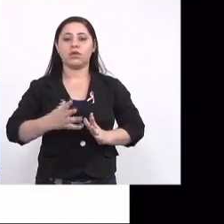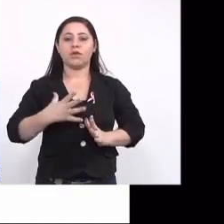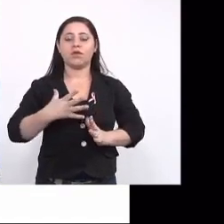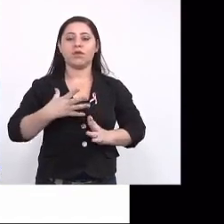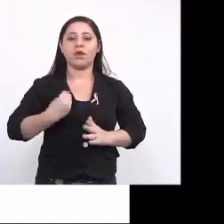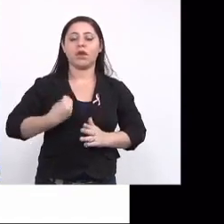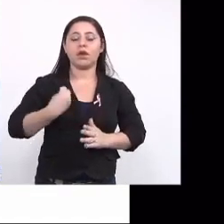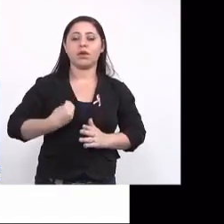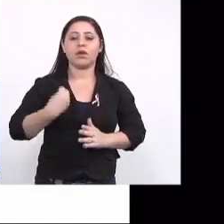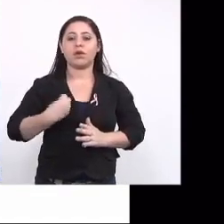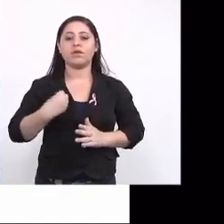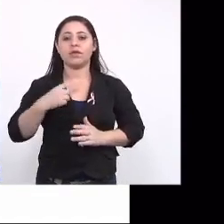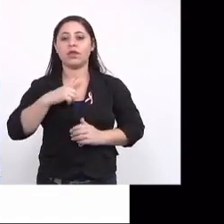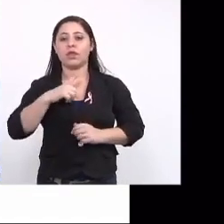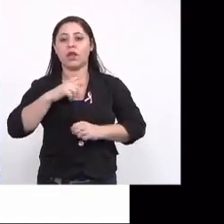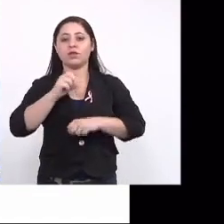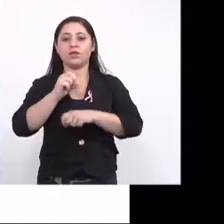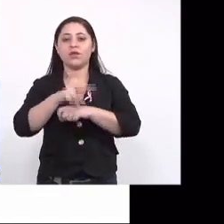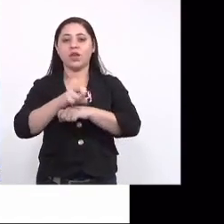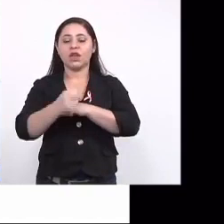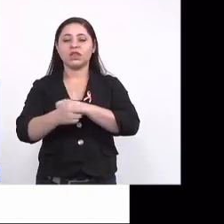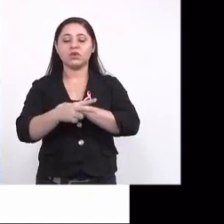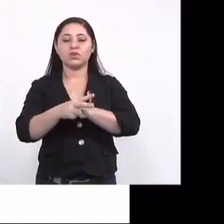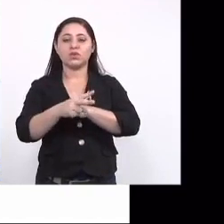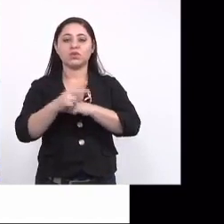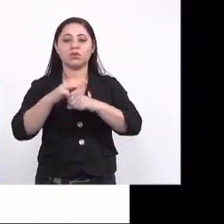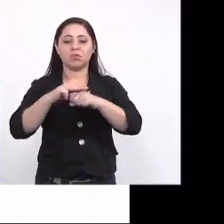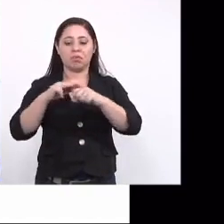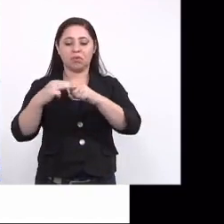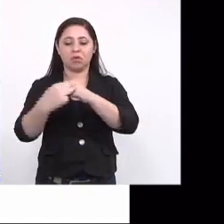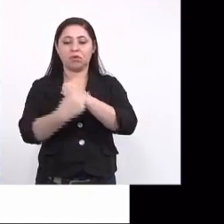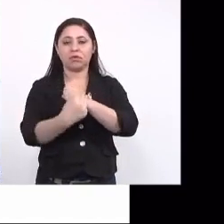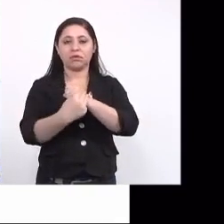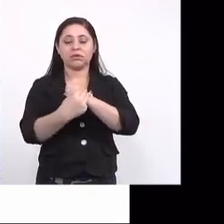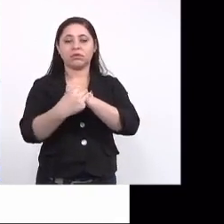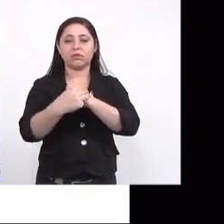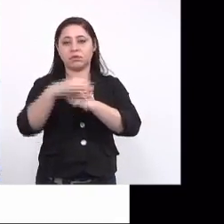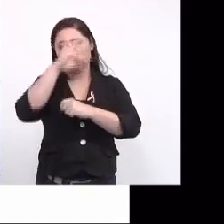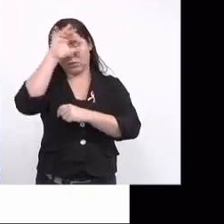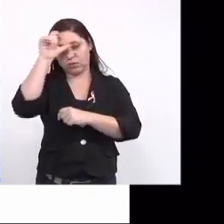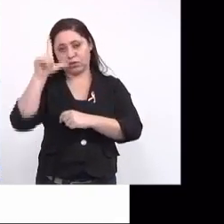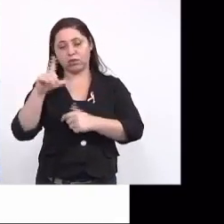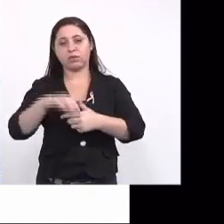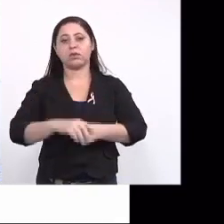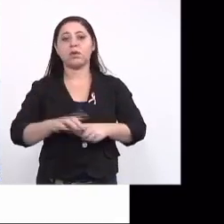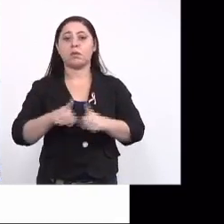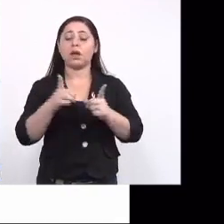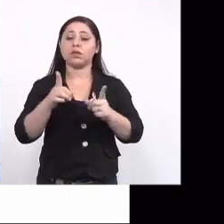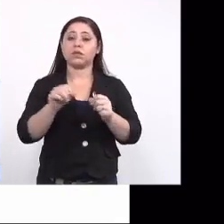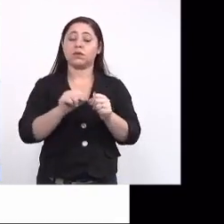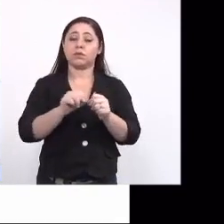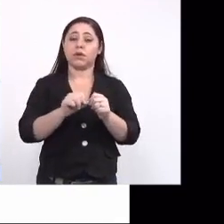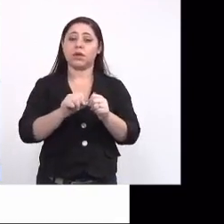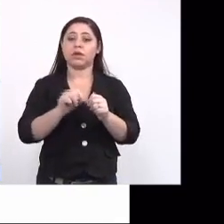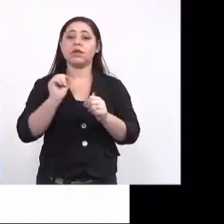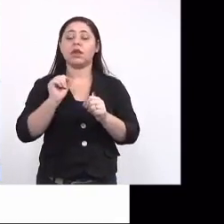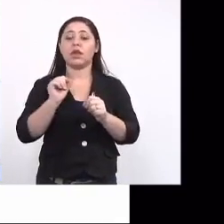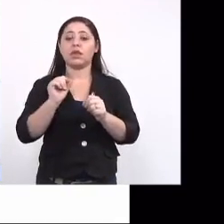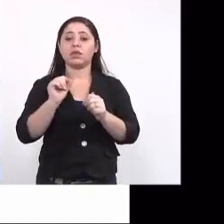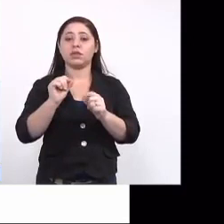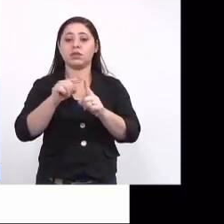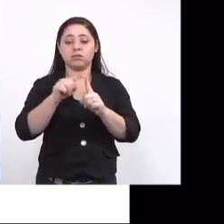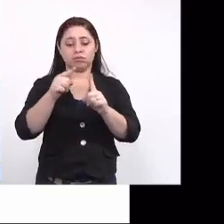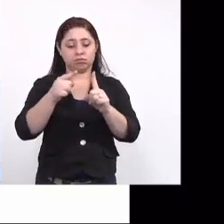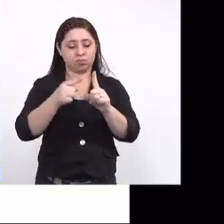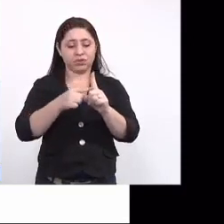Congenta do Zika Vírus no Estado de Mato Grosso do Sul, que é o que eu vou apresentar aqui para vocês hoje. Mas ele engloba gestantes que tiveram infecção